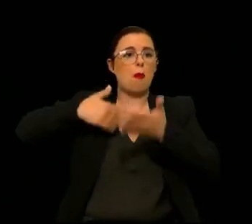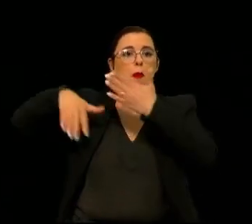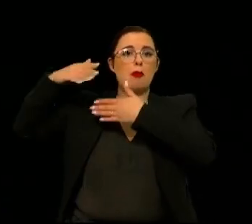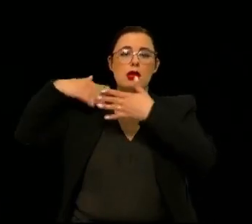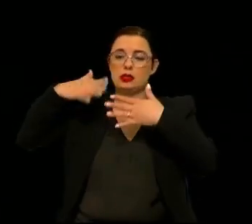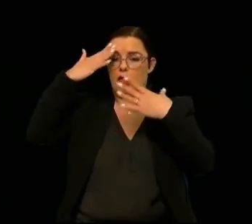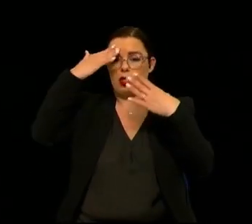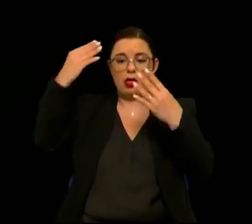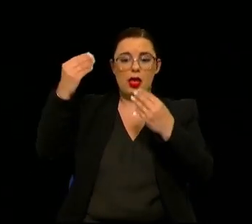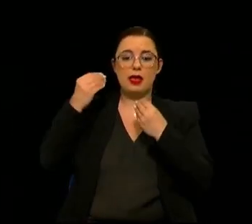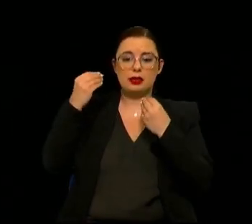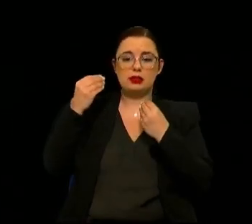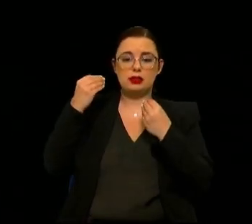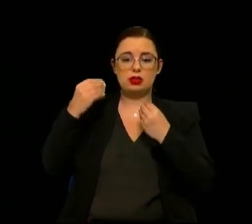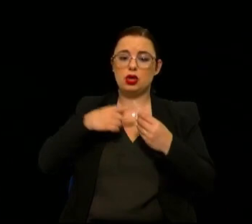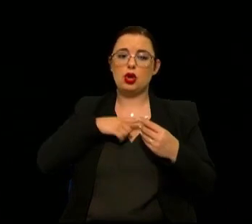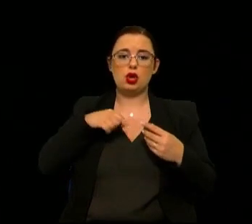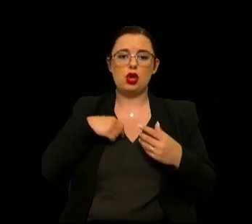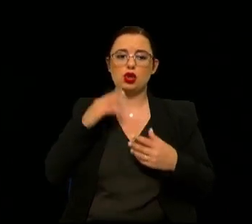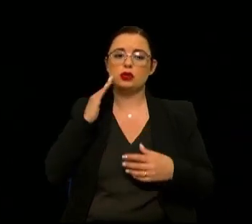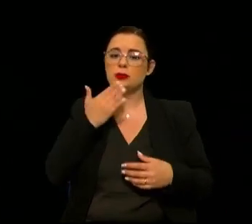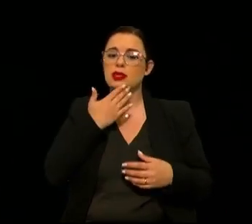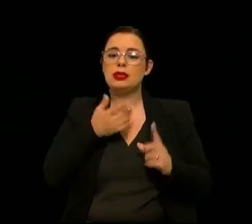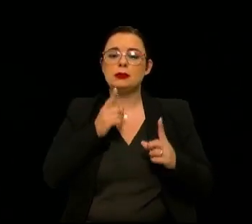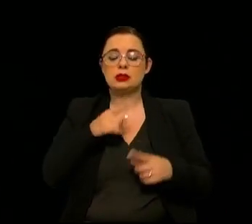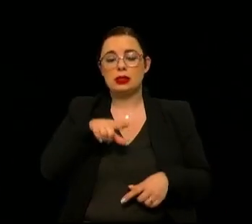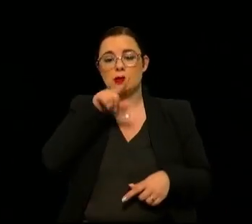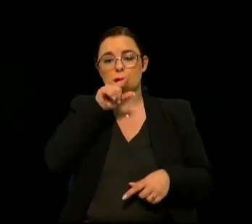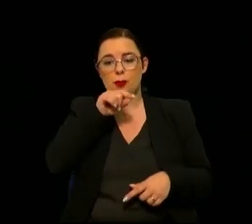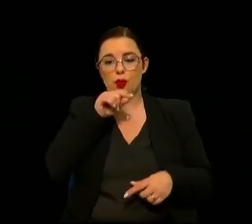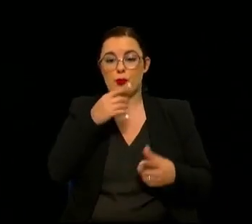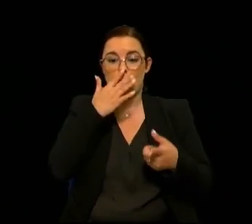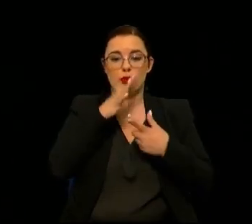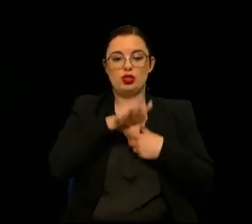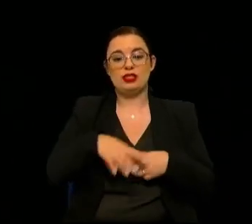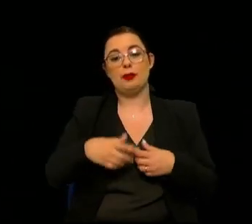ensina-nos claramente que dependemos muito dos pomos, os pomos-correios.